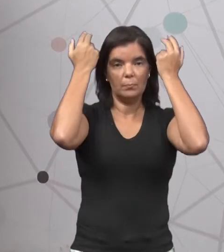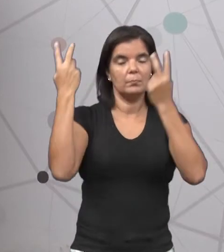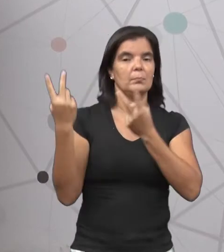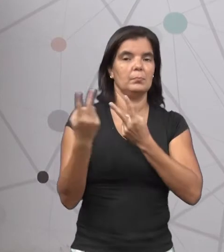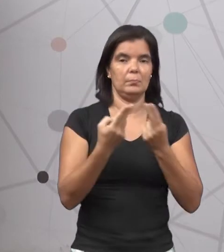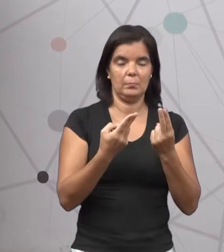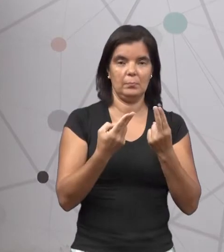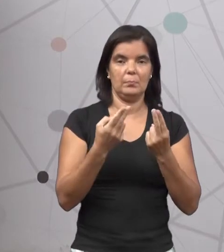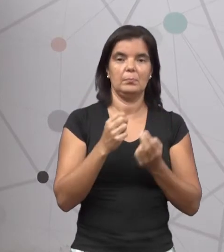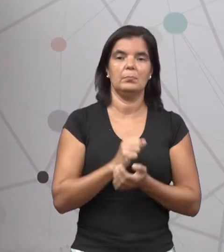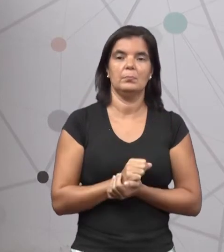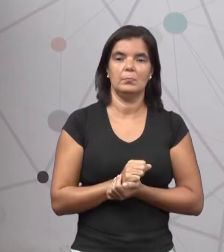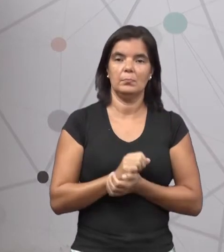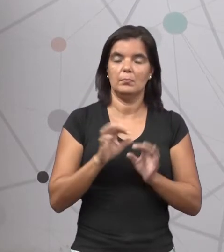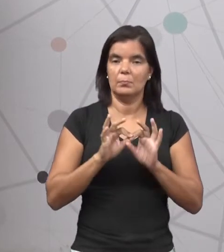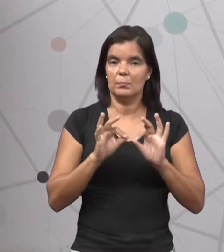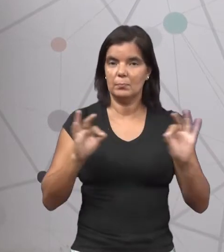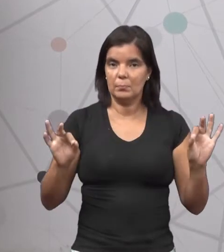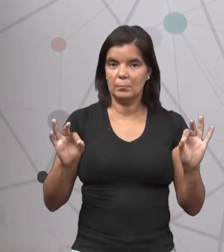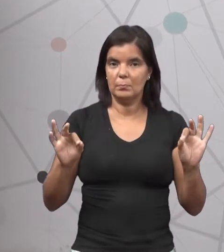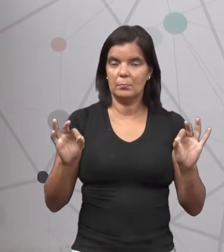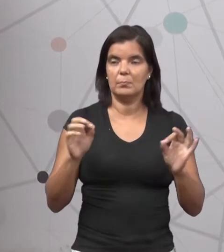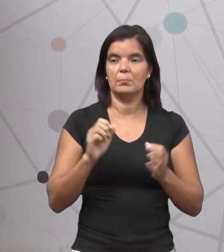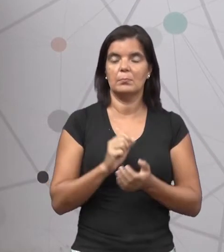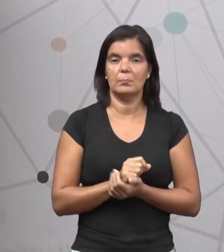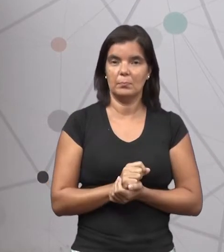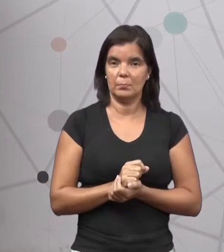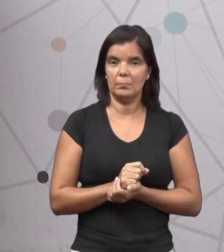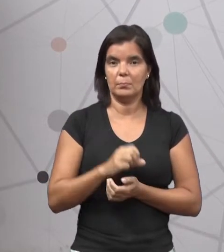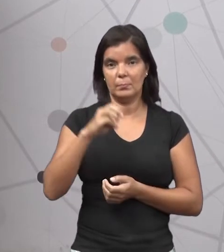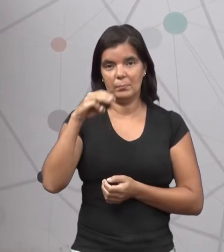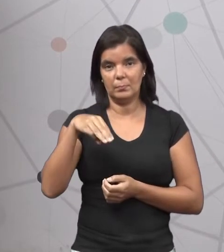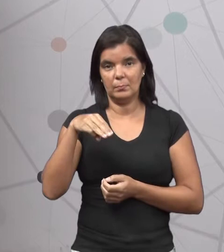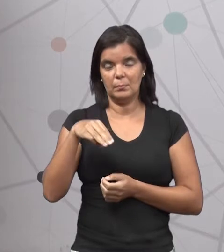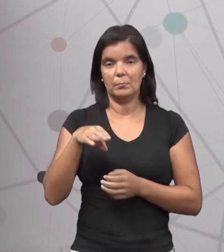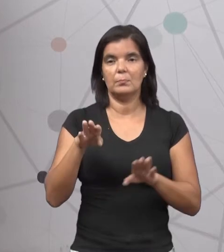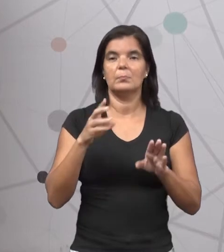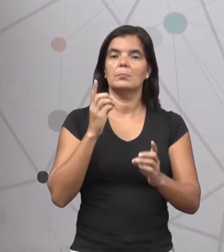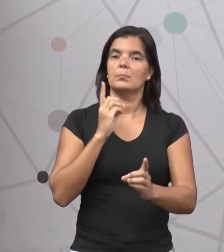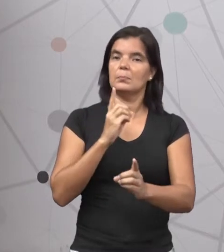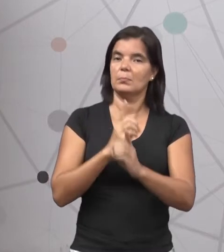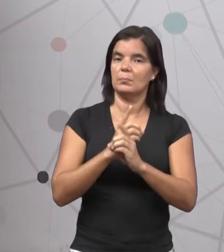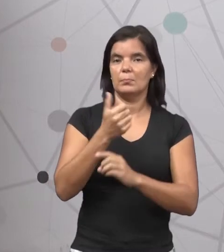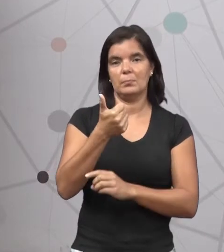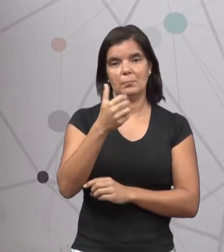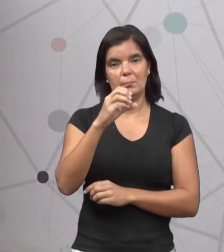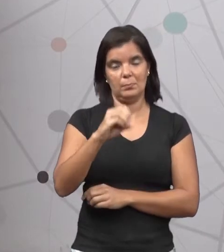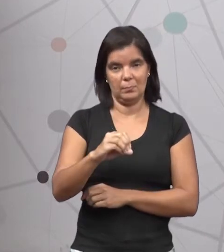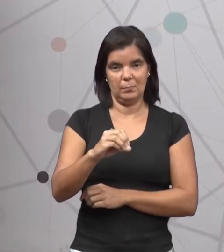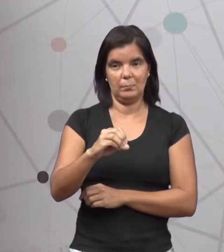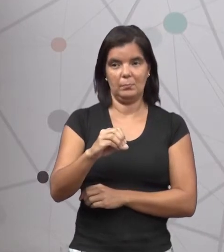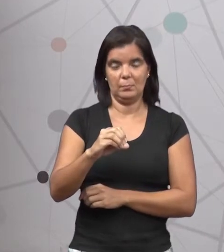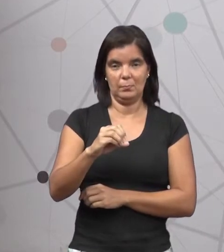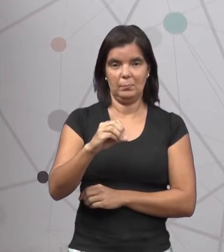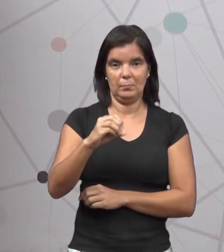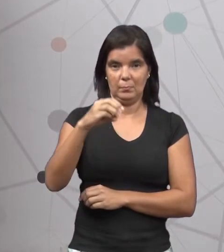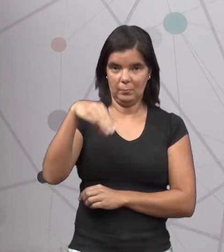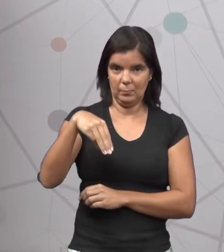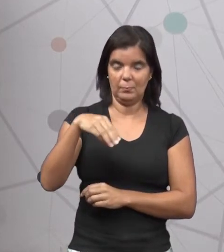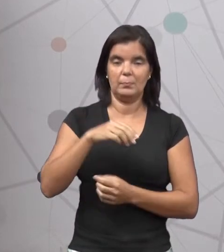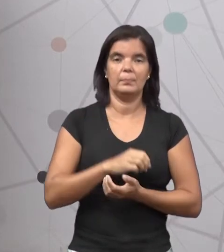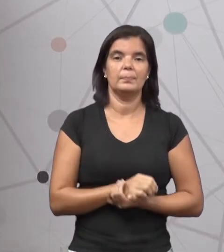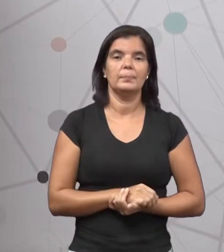mesma forma Se ela for medir Pela medida do metro Ela vai encontrar na pista Dez